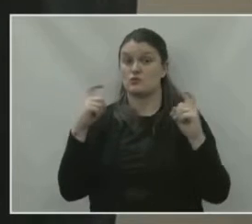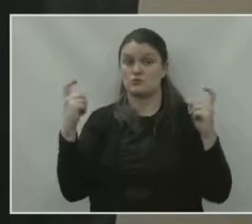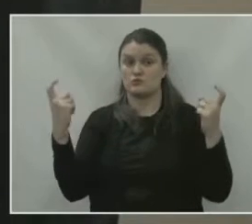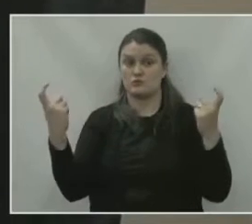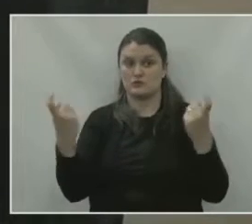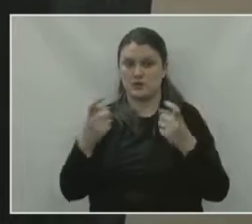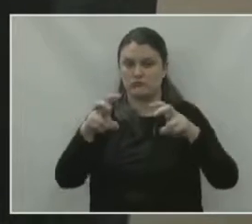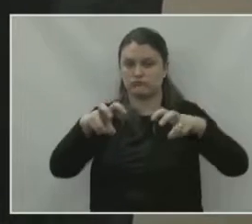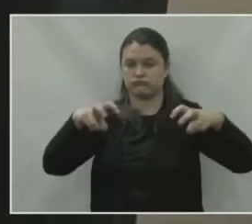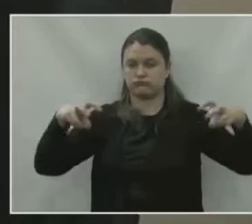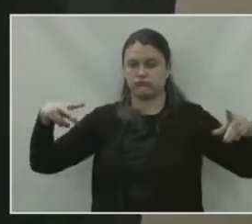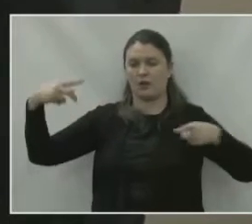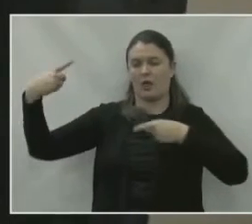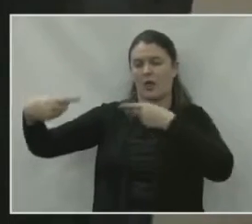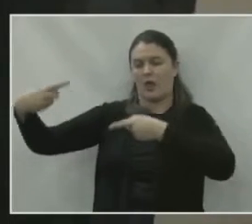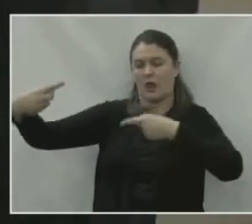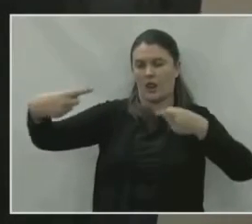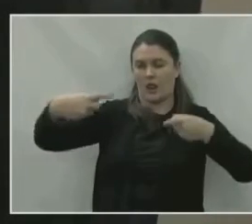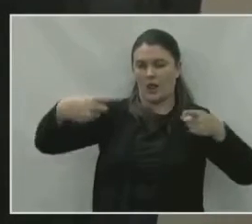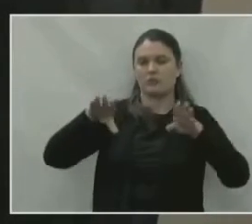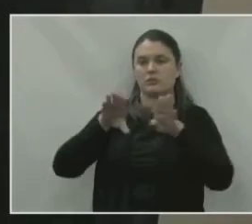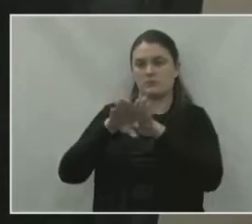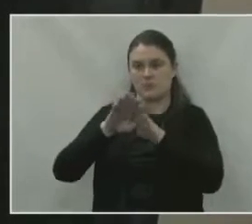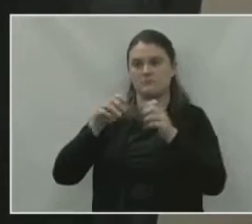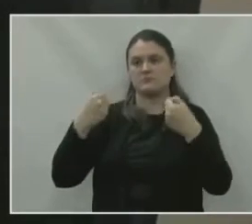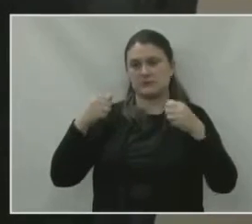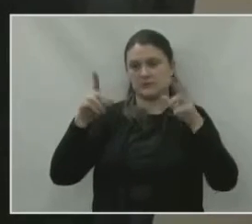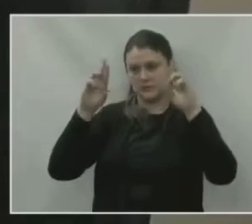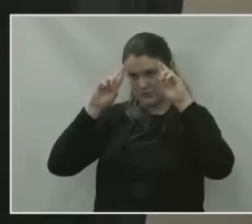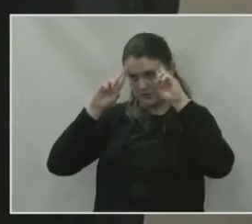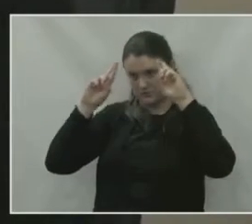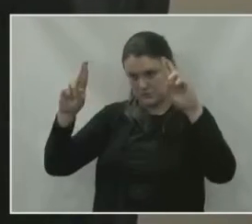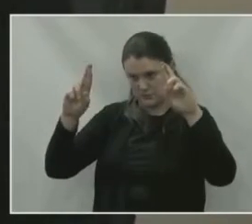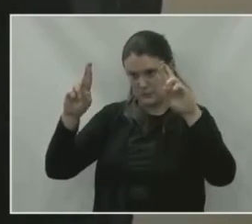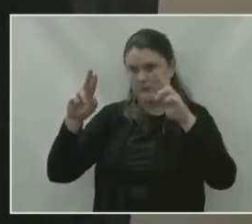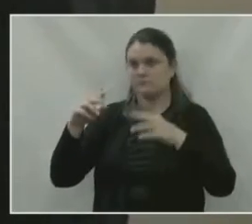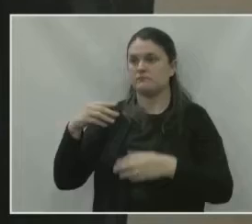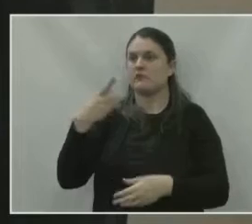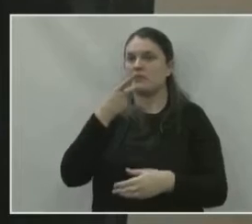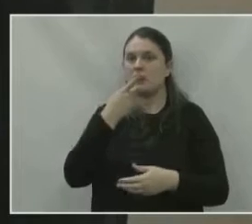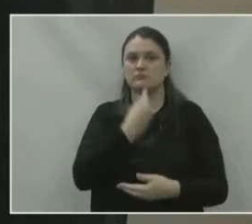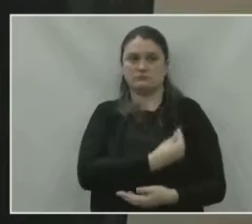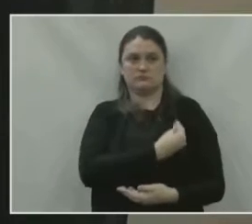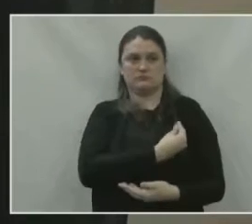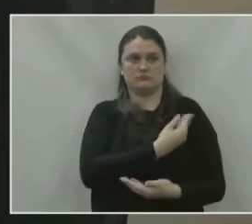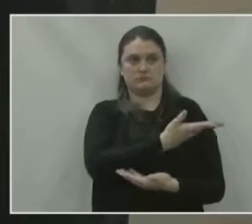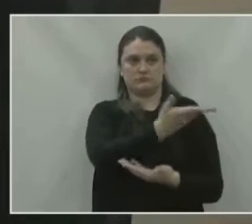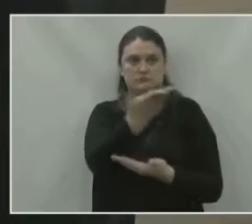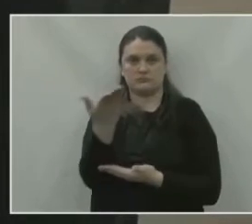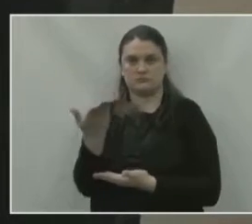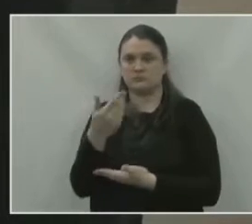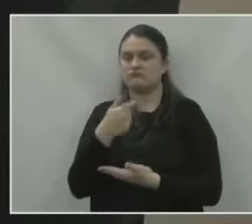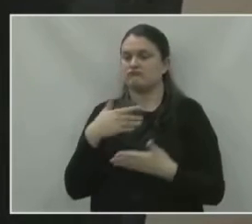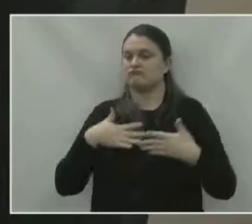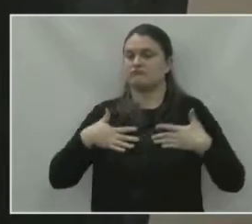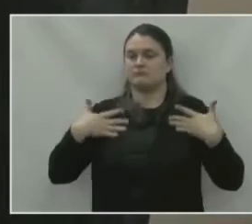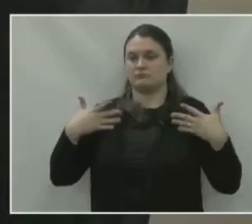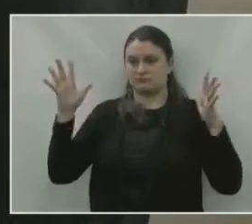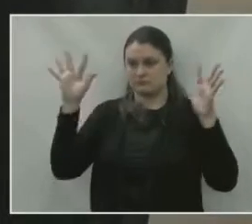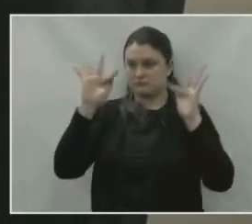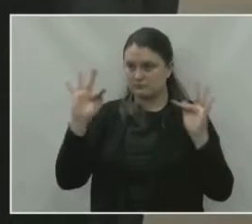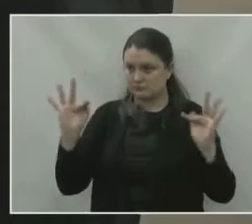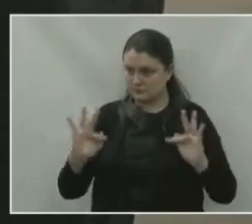onde houve discussão, houve respeito também. Então dizer que a presença de todos aqui nos deixa muito felizes,